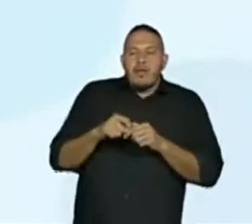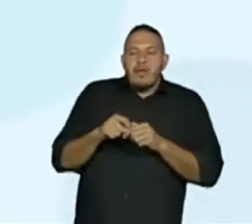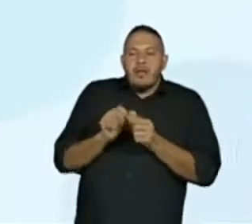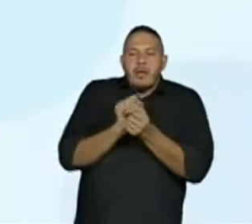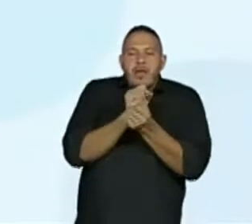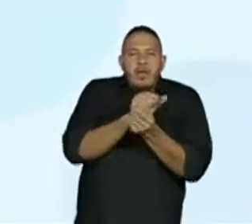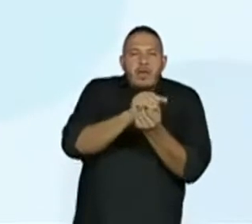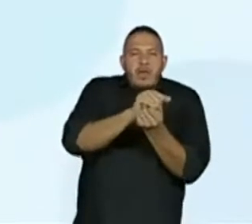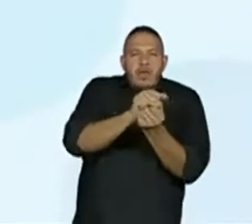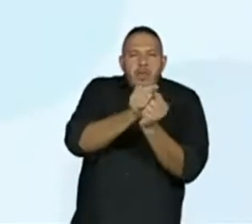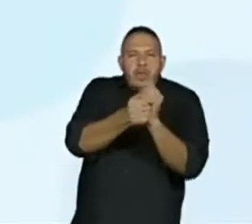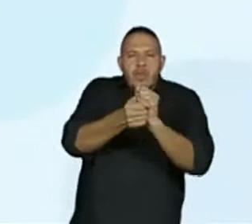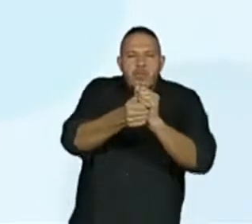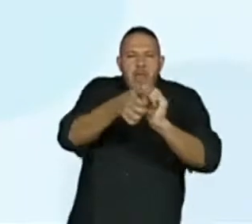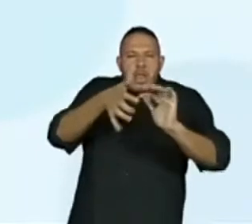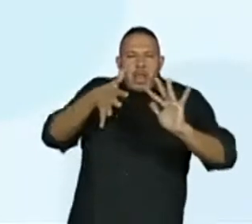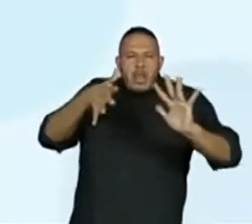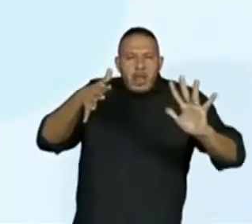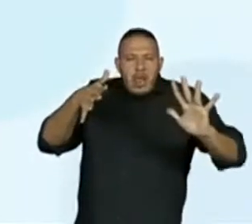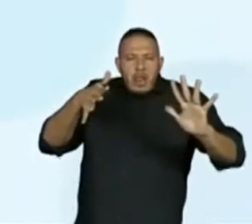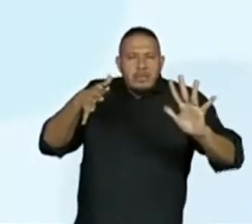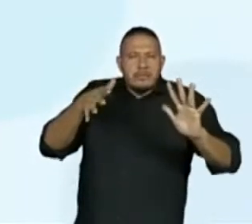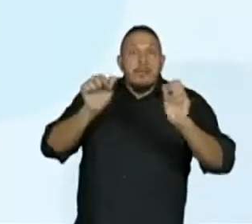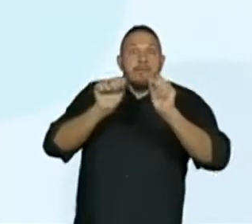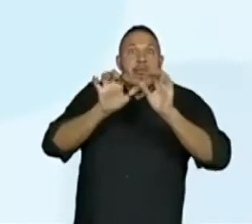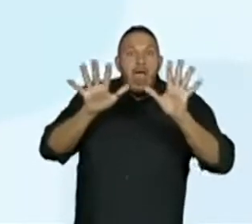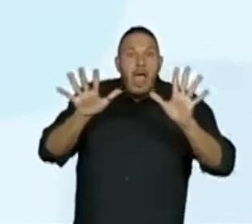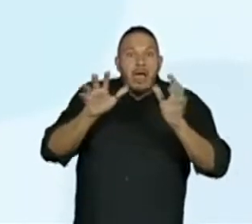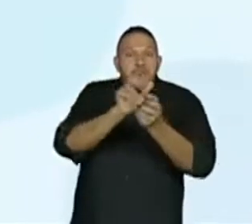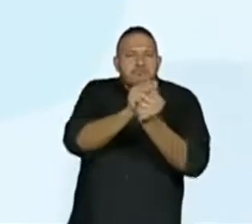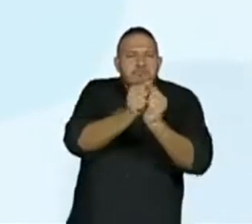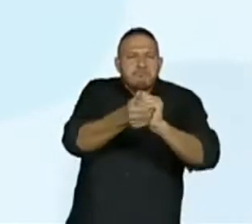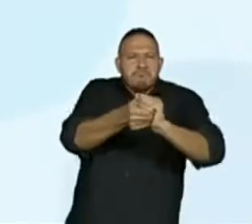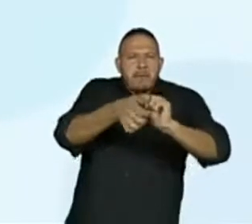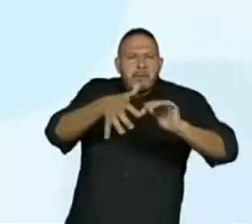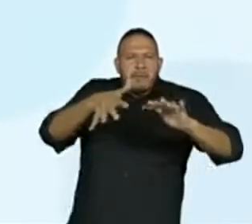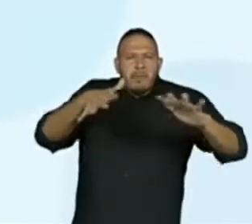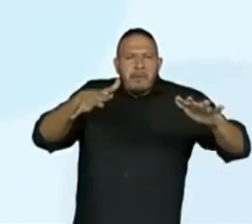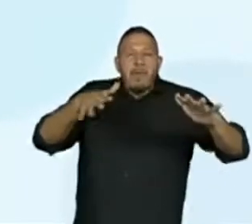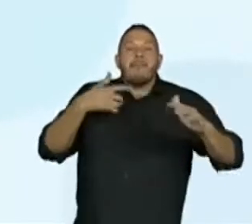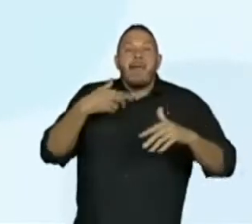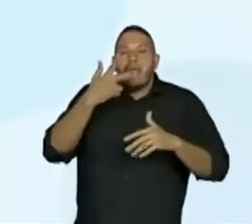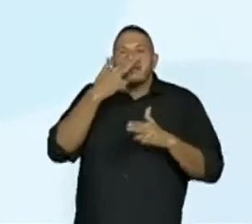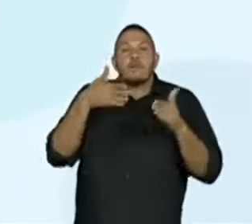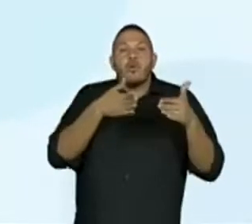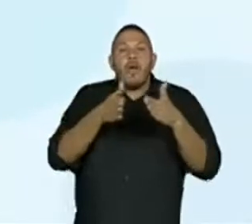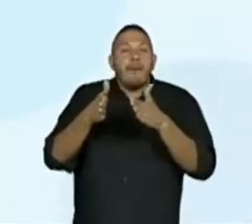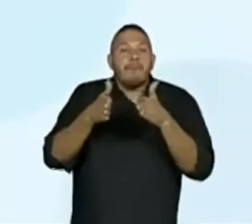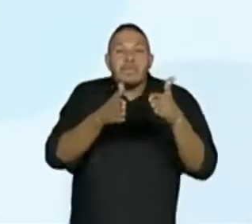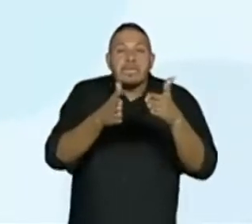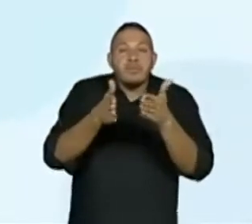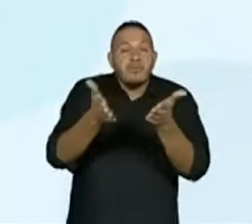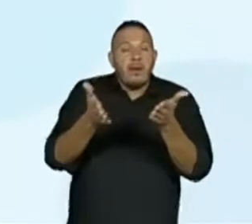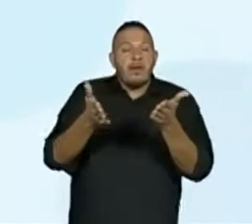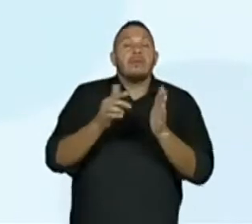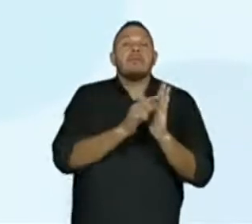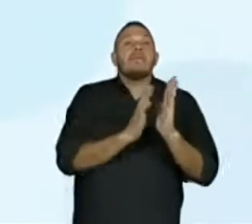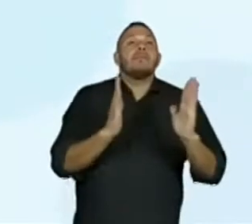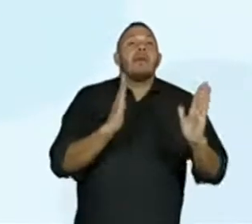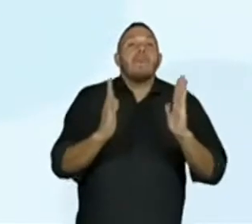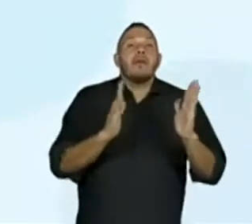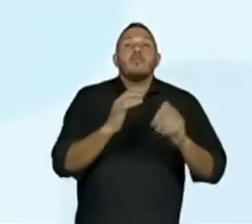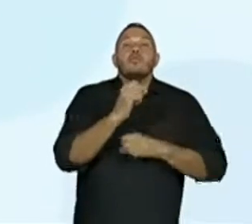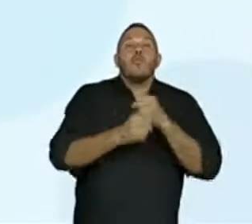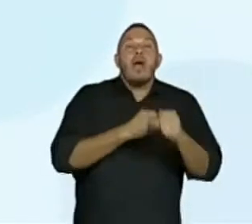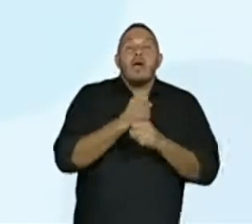de caminho da anta olha que interessante chamam a via láctea de caminho da anta a estação do ano é a